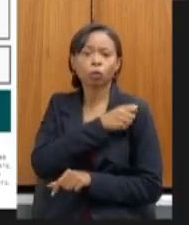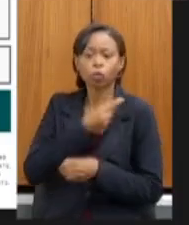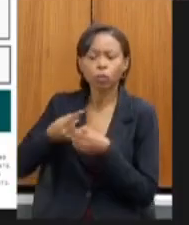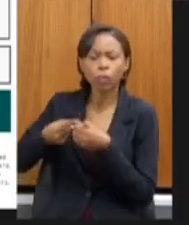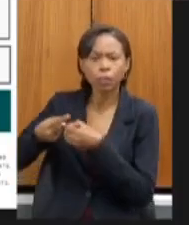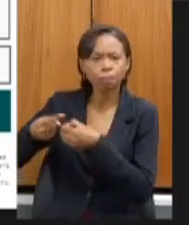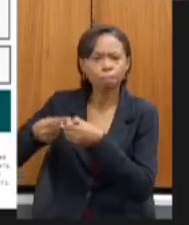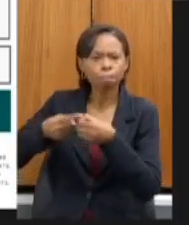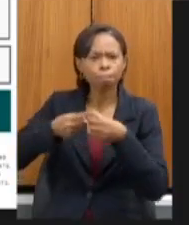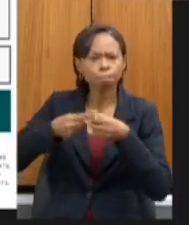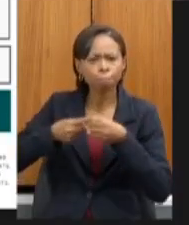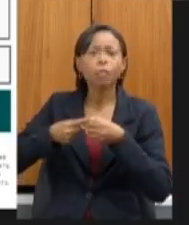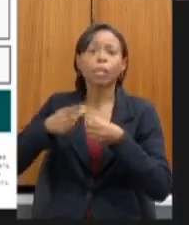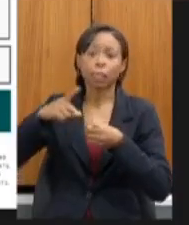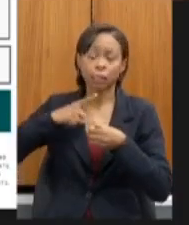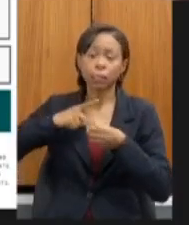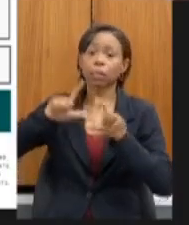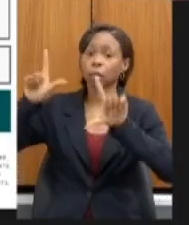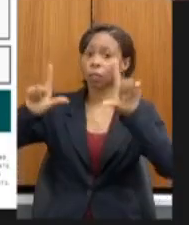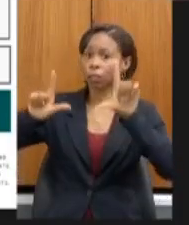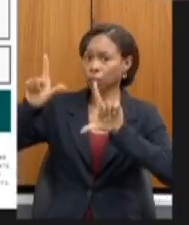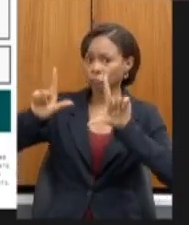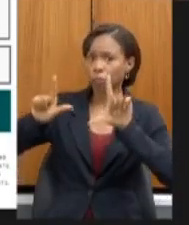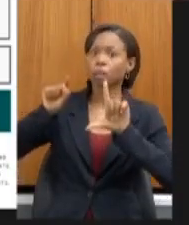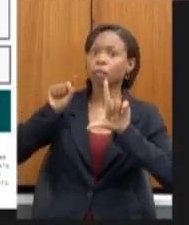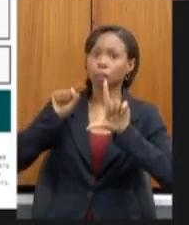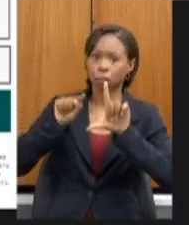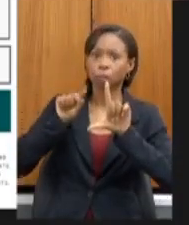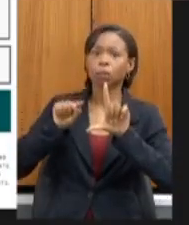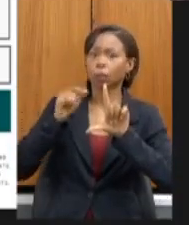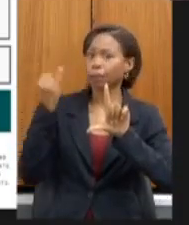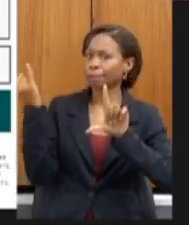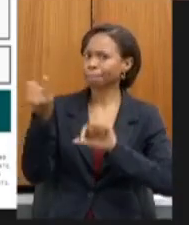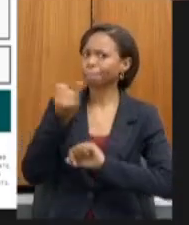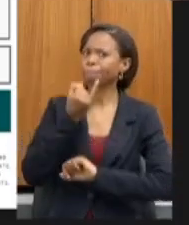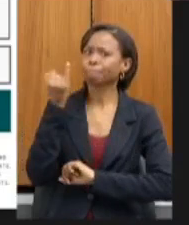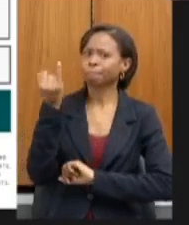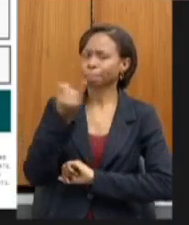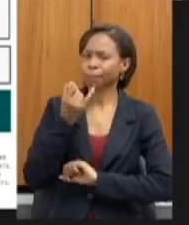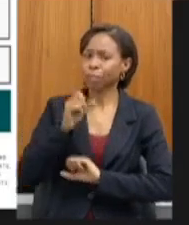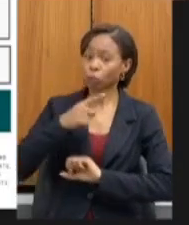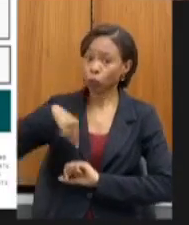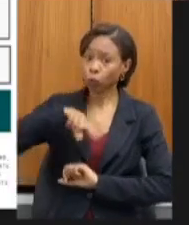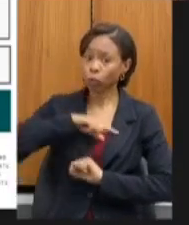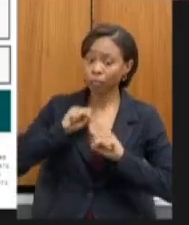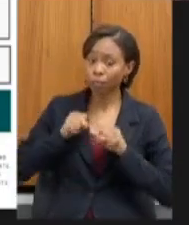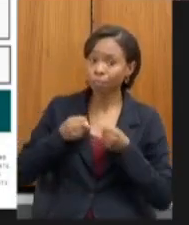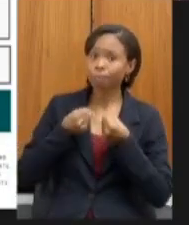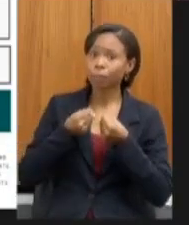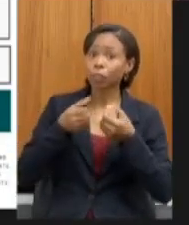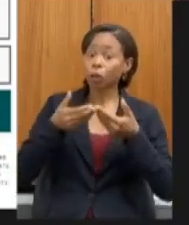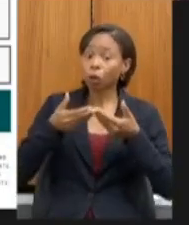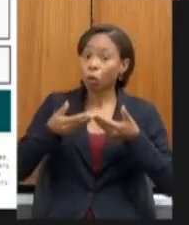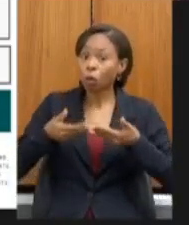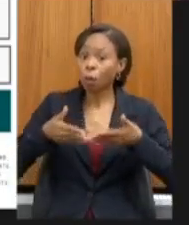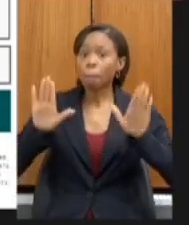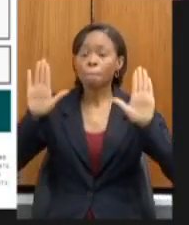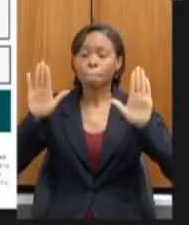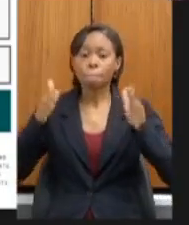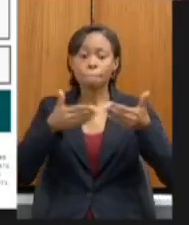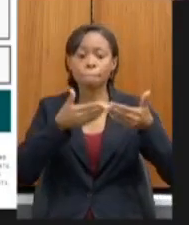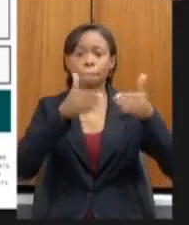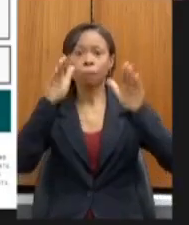da cobertura da rede minas um ponto extremamente importante tem sido nosso esforço de ampliação da cobertura do